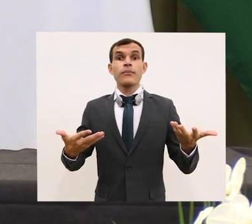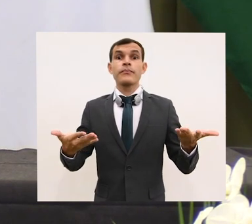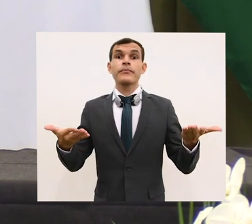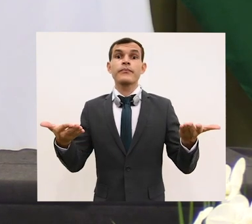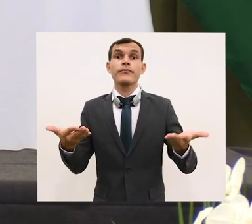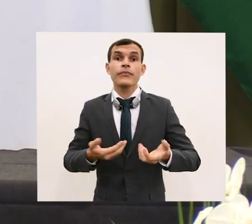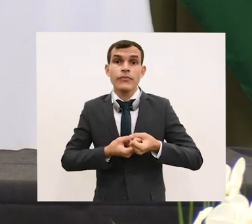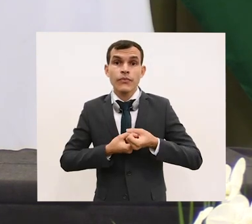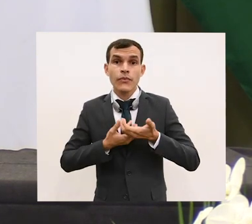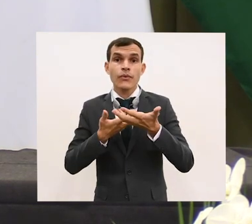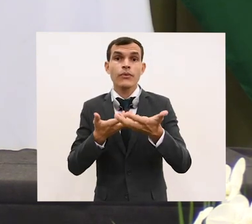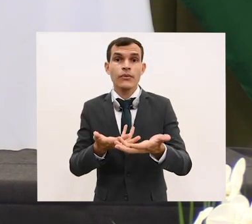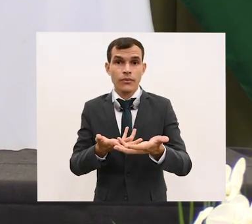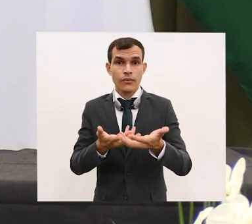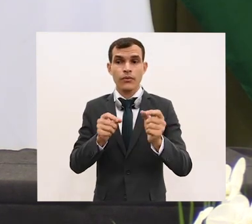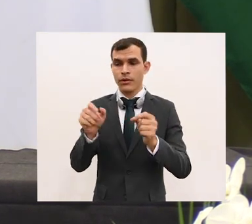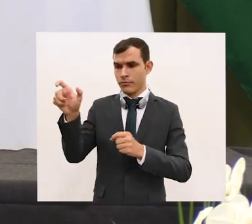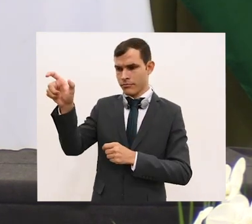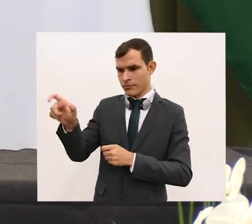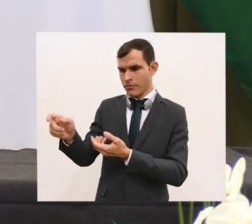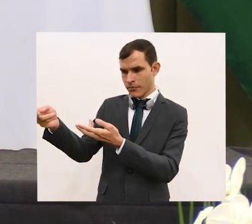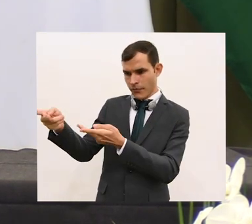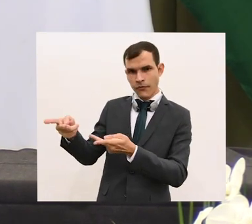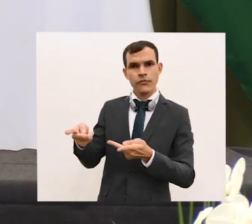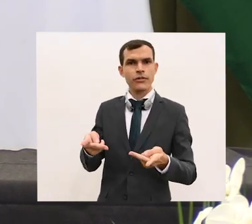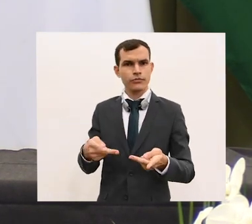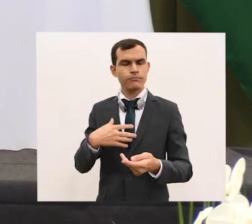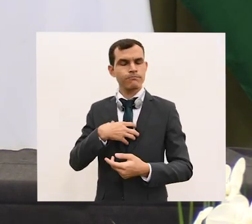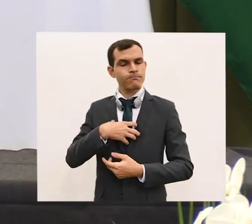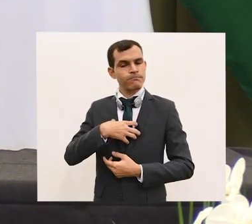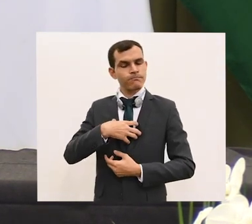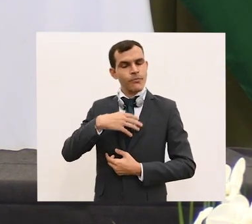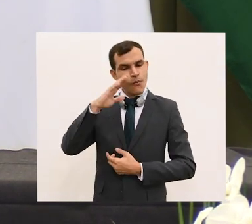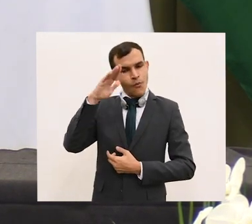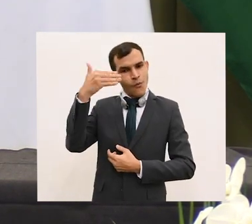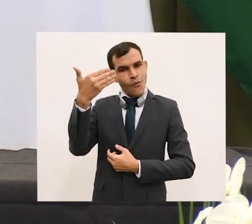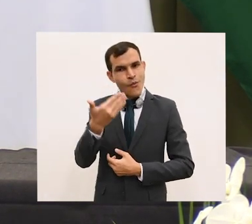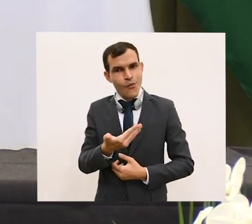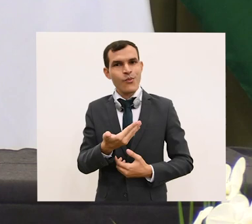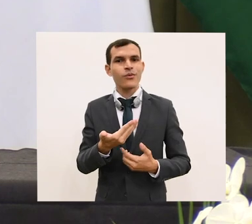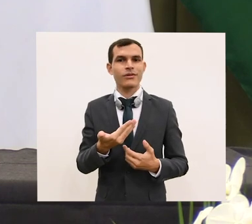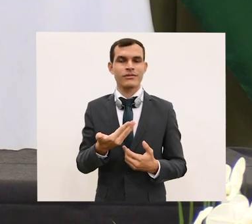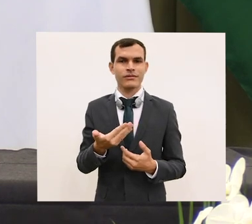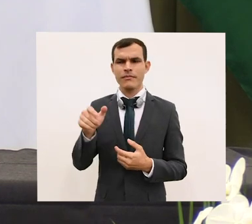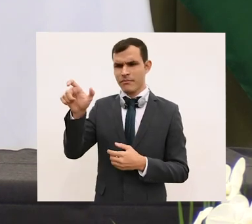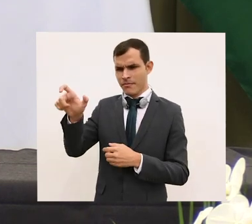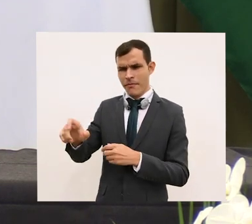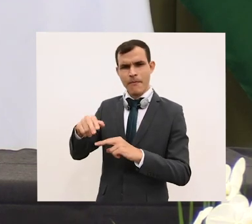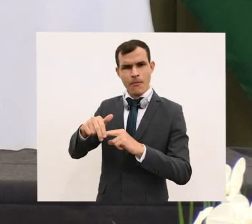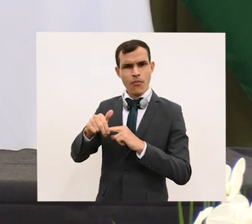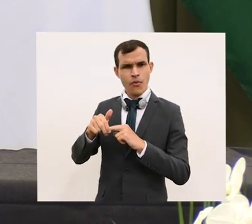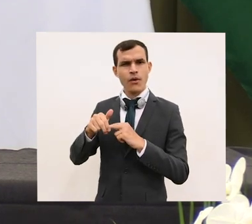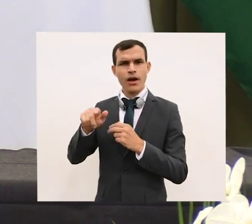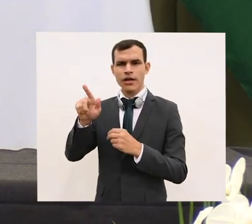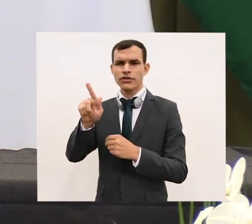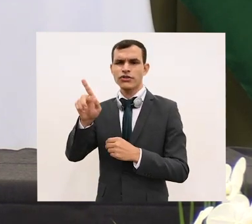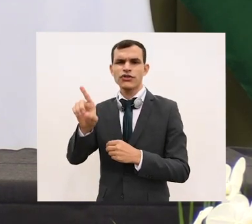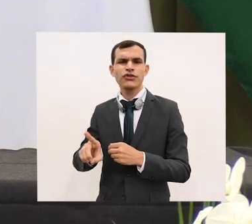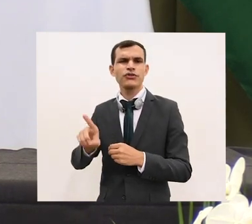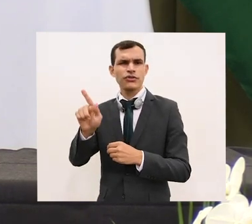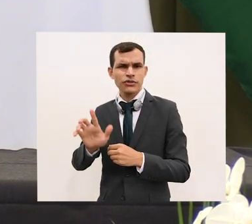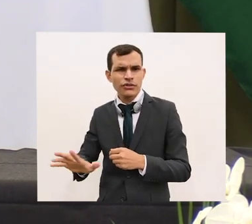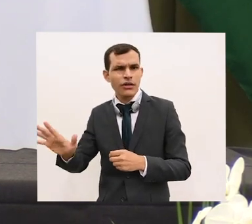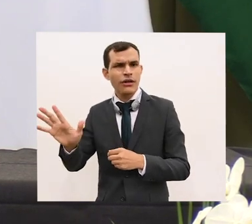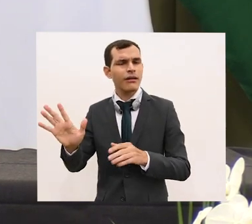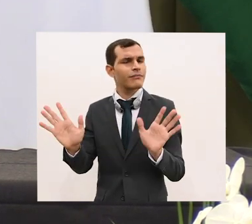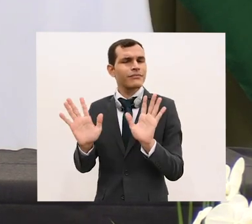honra, não apenas porque ela é a diretora-geral da Organização Mundial do Comércio, mas justamente porque ela chega à Organização Mundial do Comércio, com